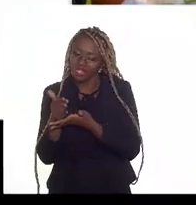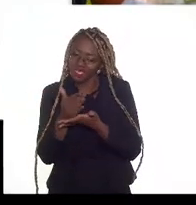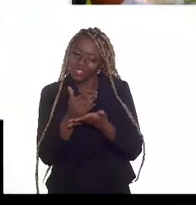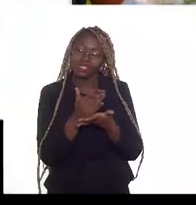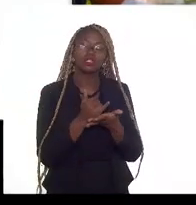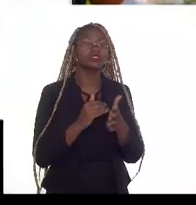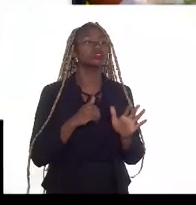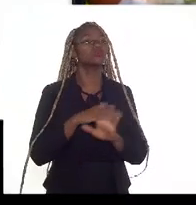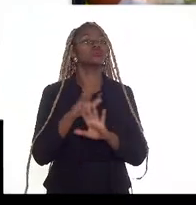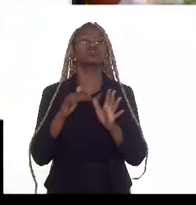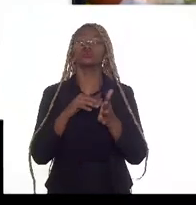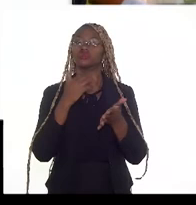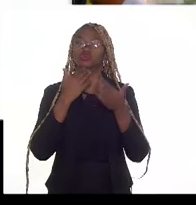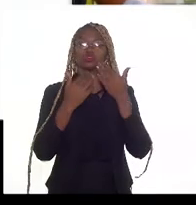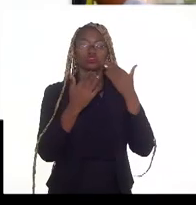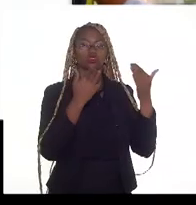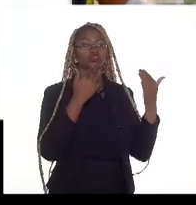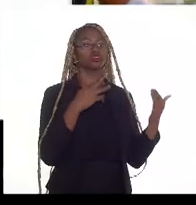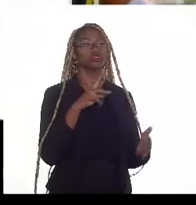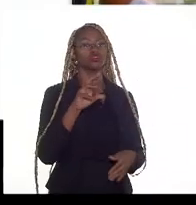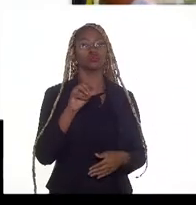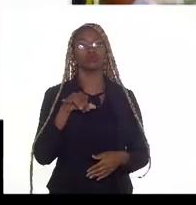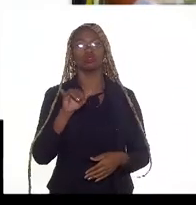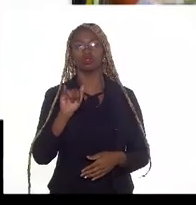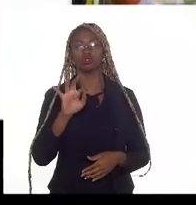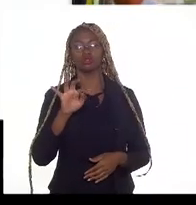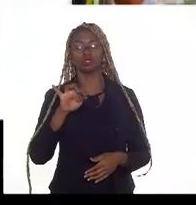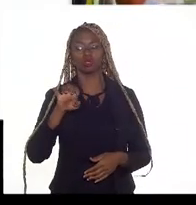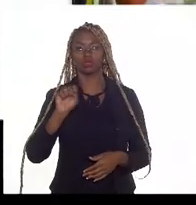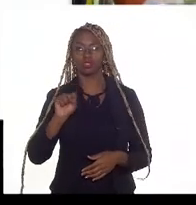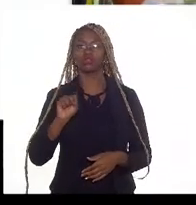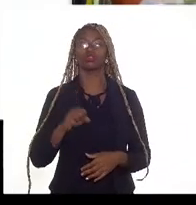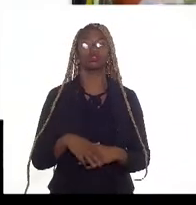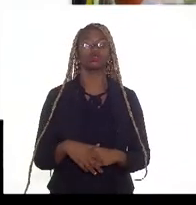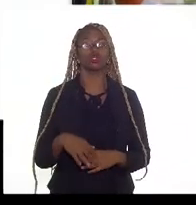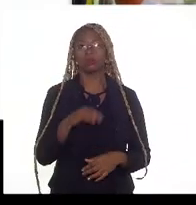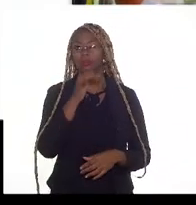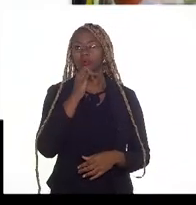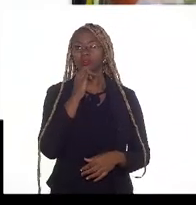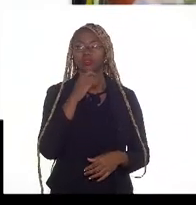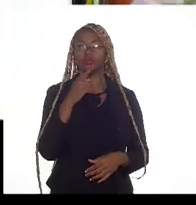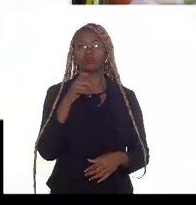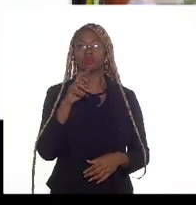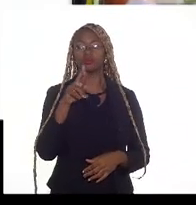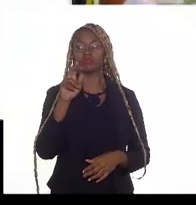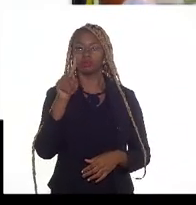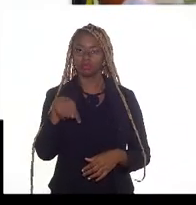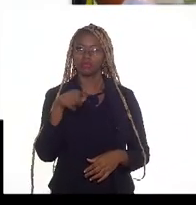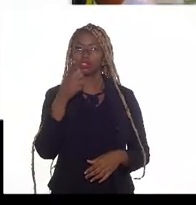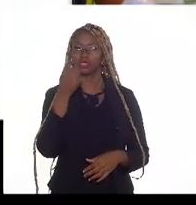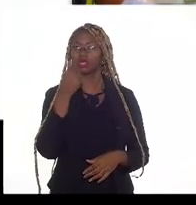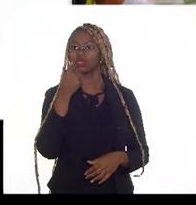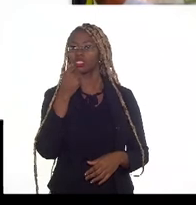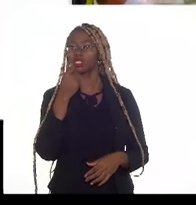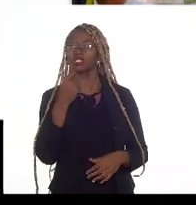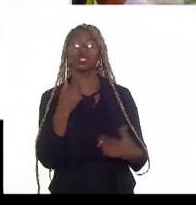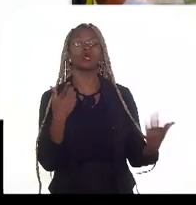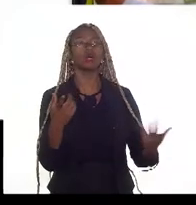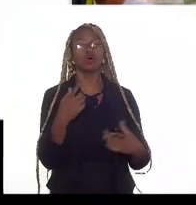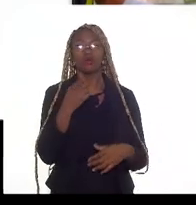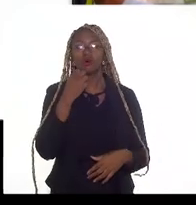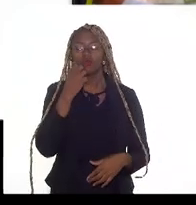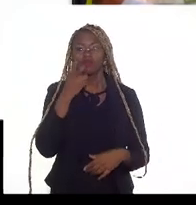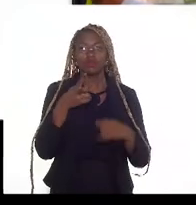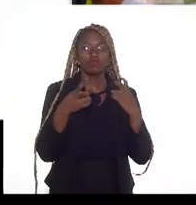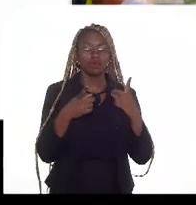federativos, inclui Reuters, no caso aqui como é de pré-sal, Profit Oil, outros impostos